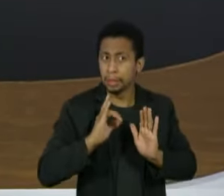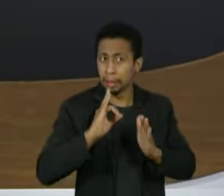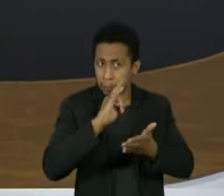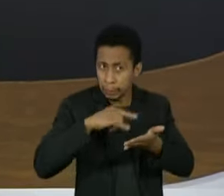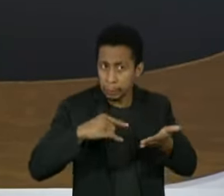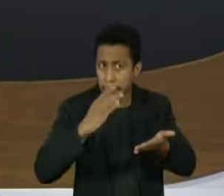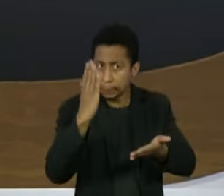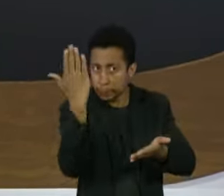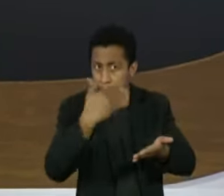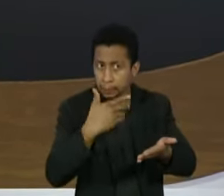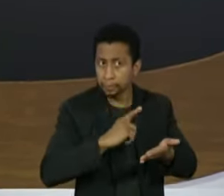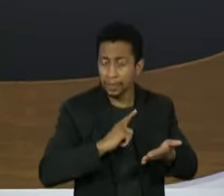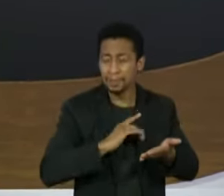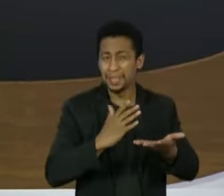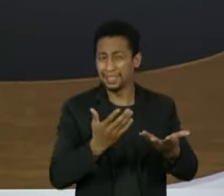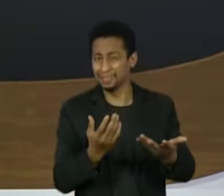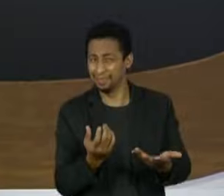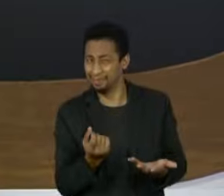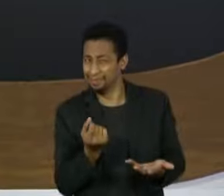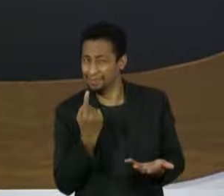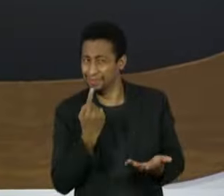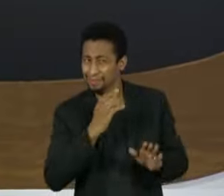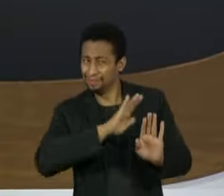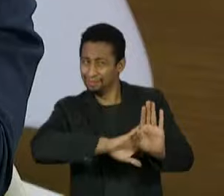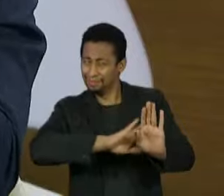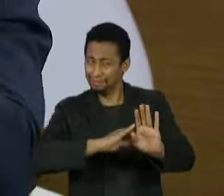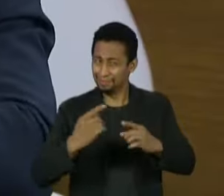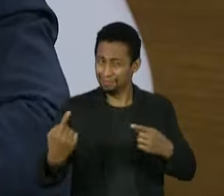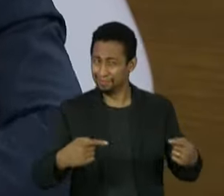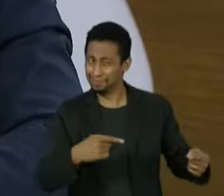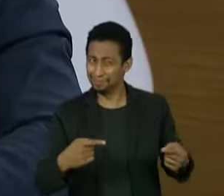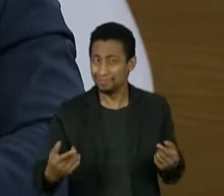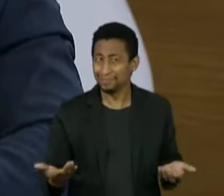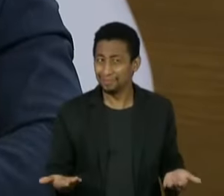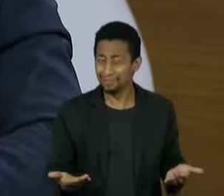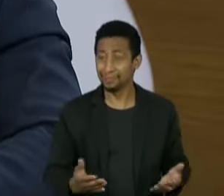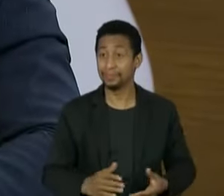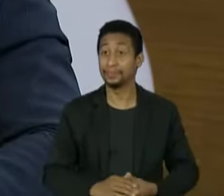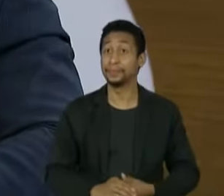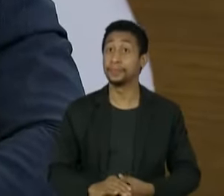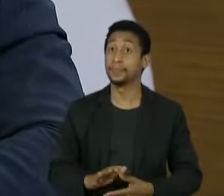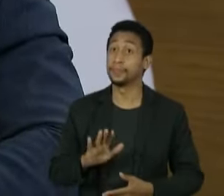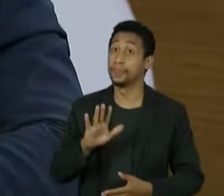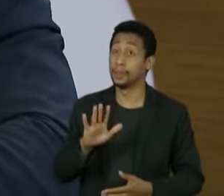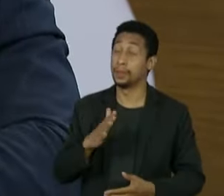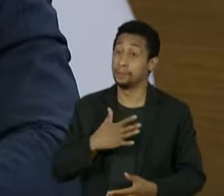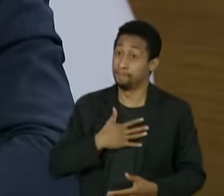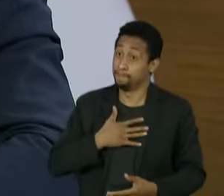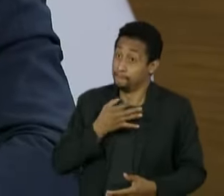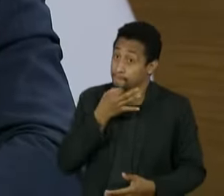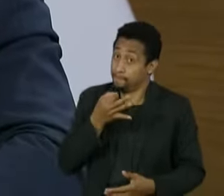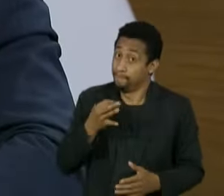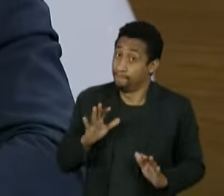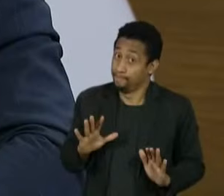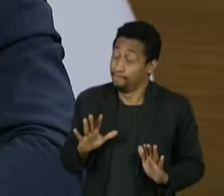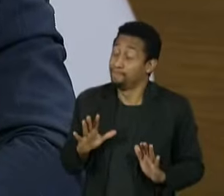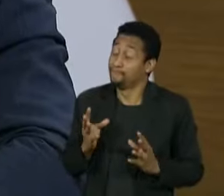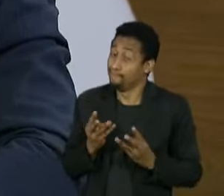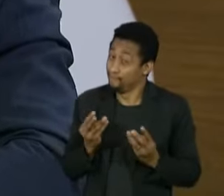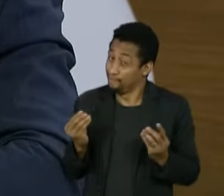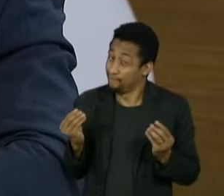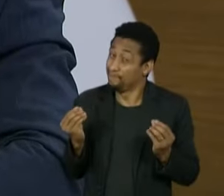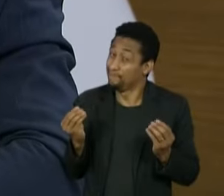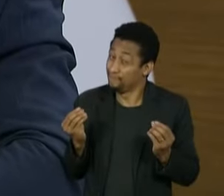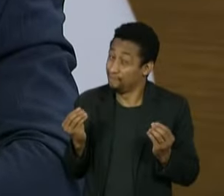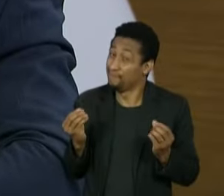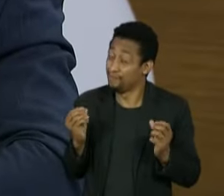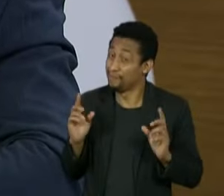não pode ficar uma cara de vendeta política? Eu acho que esse ponto para mim é o mais sensível. Eu acho que